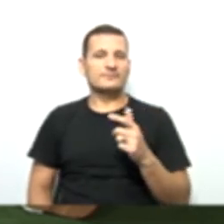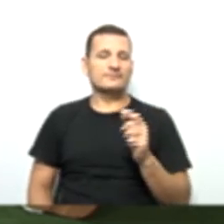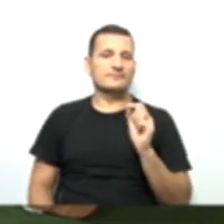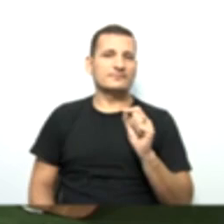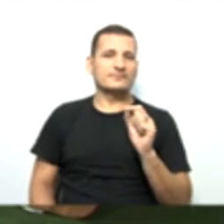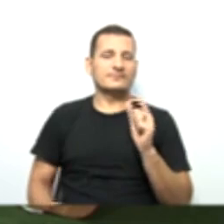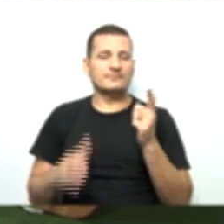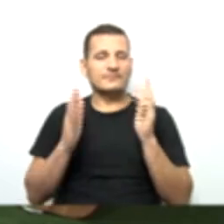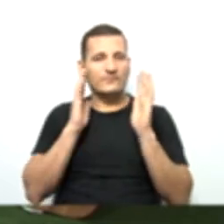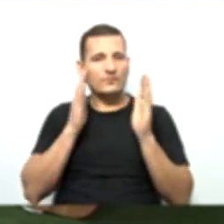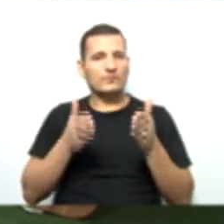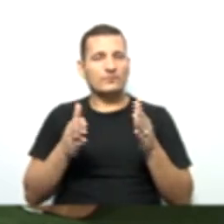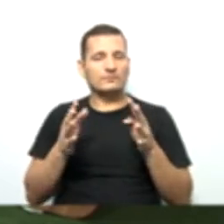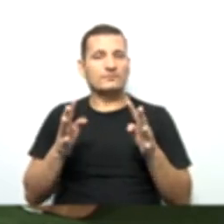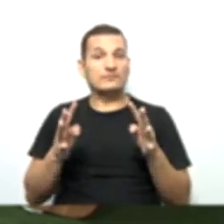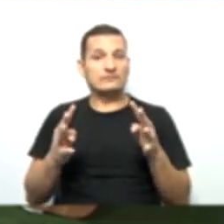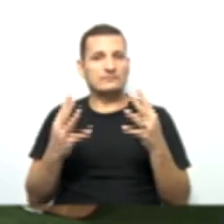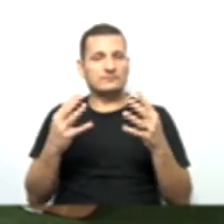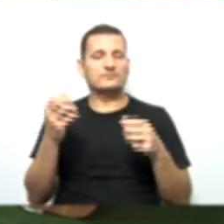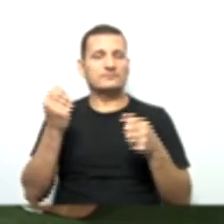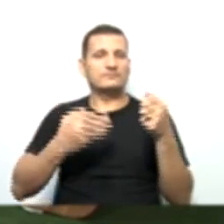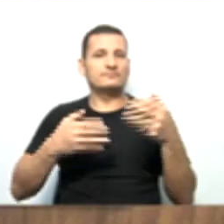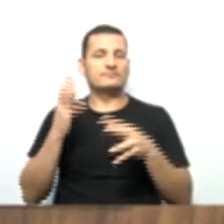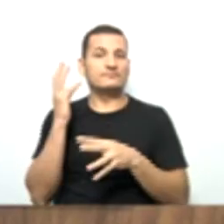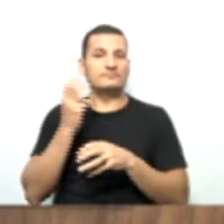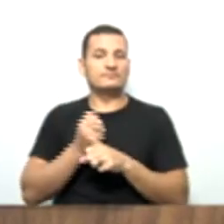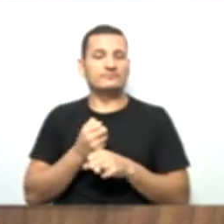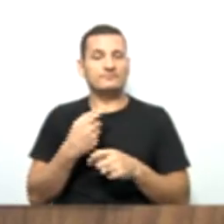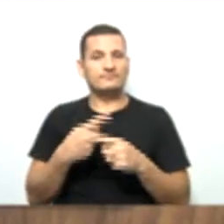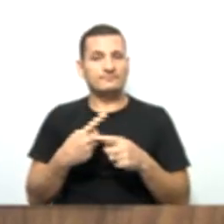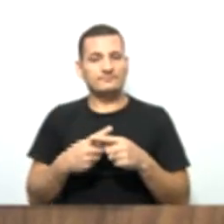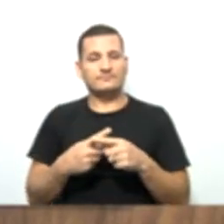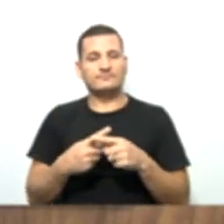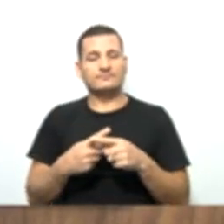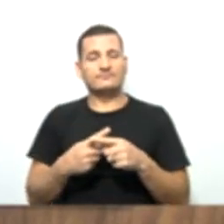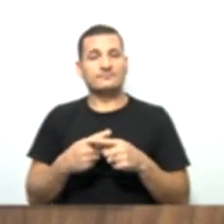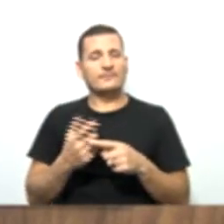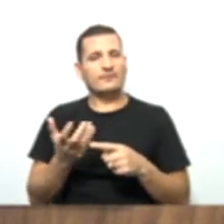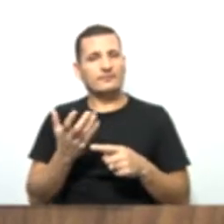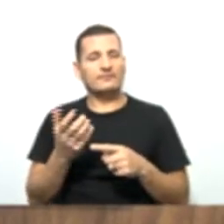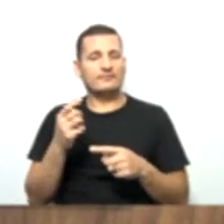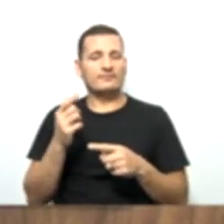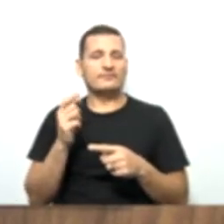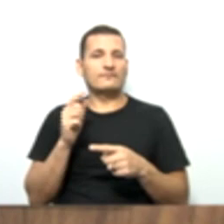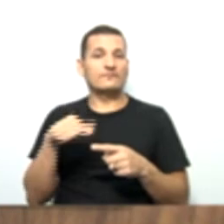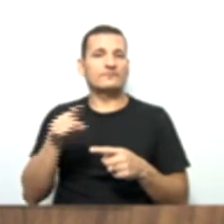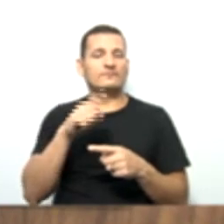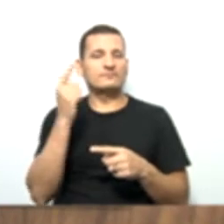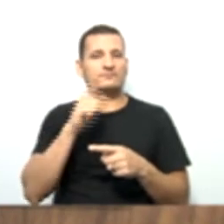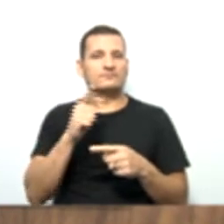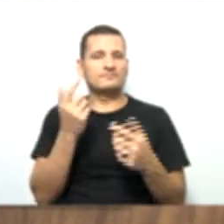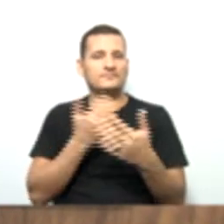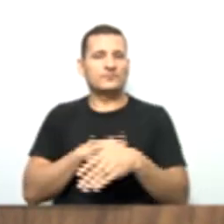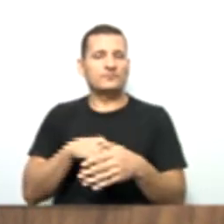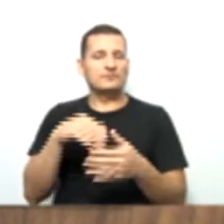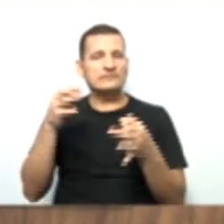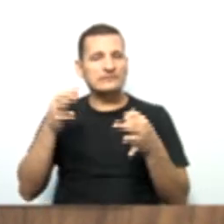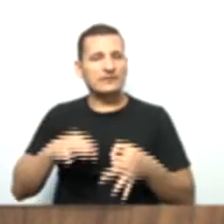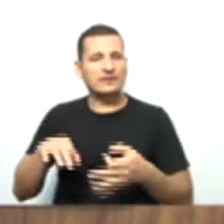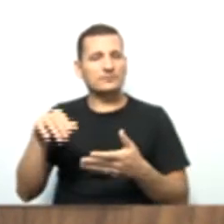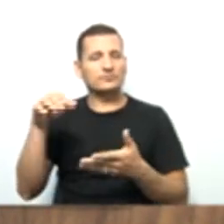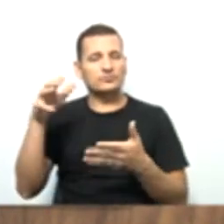revisão para os nossos alunos, porque a nossa expectativa é que também é que todos vocês possam gabaritar essa prova, né?